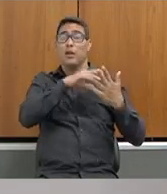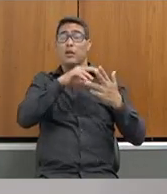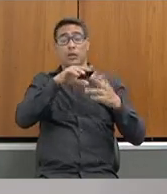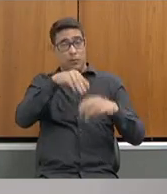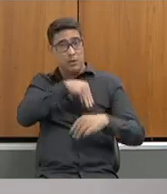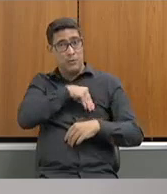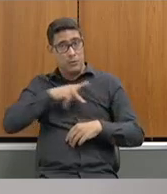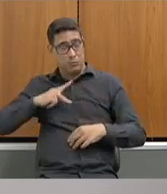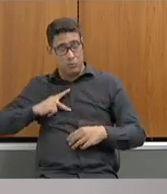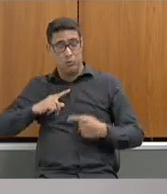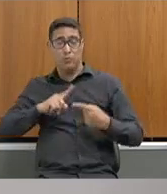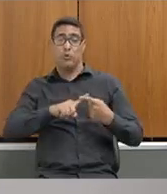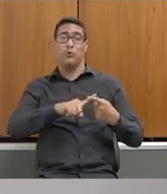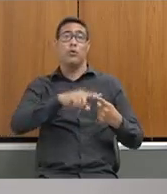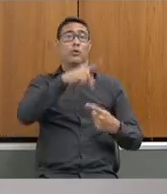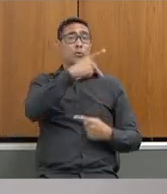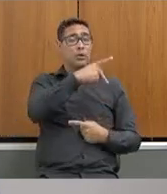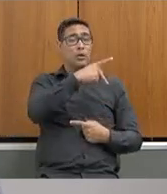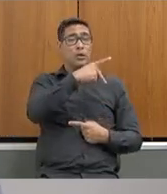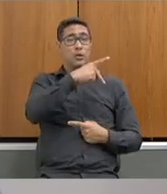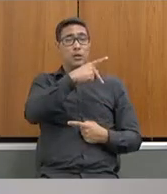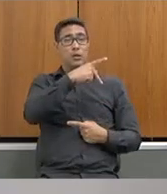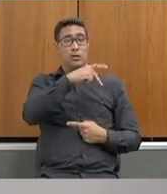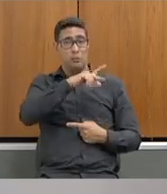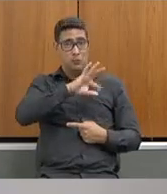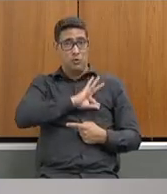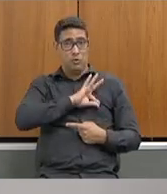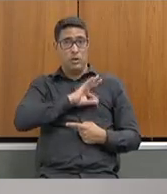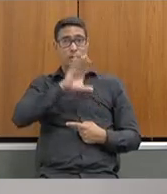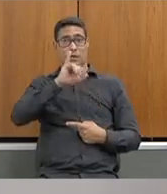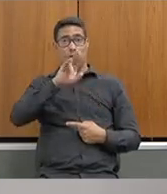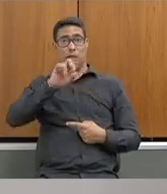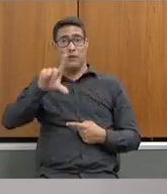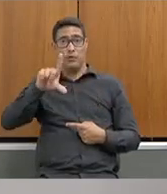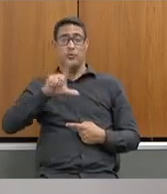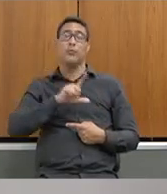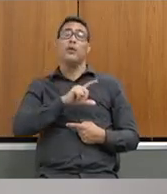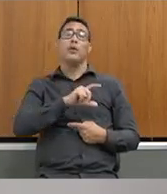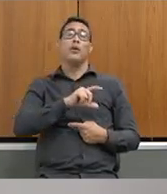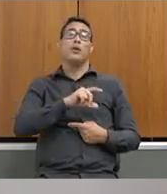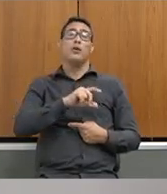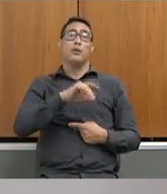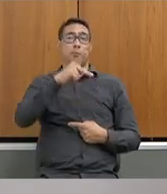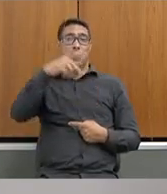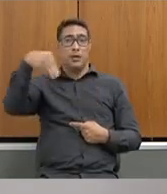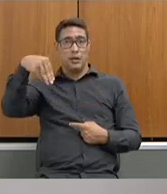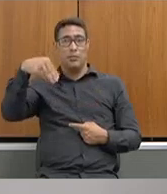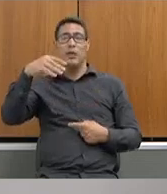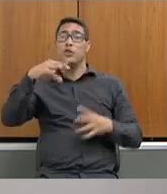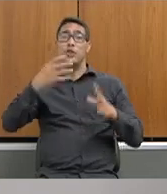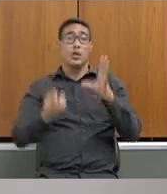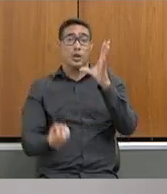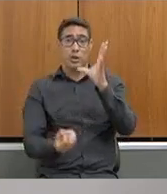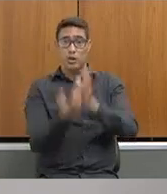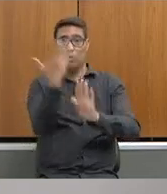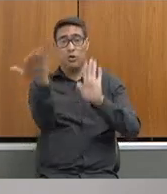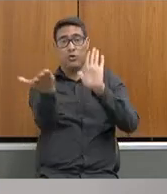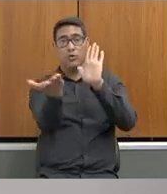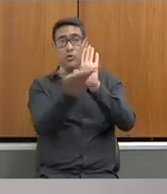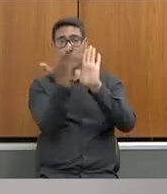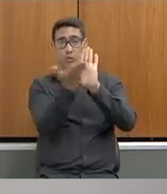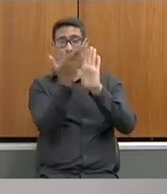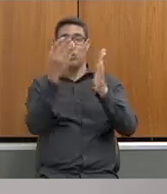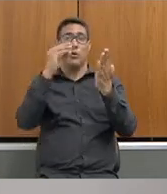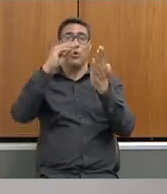Público, pela Polícia Civil, pela D.O.N.G., pela PM. Nós criamos uma cartilha, que aqui está, eu vou